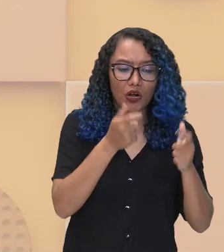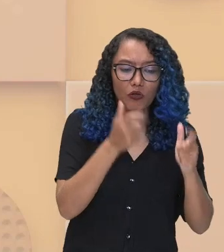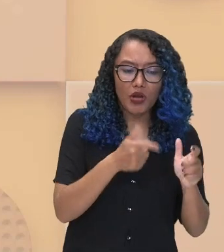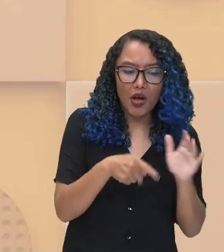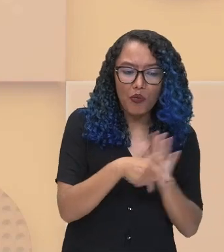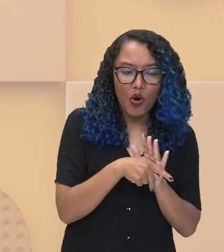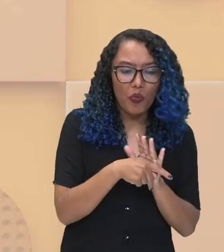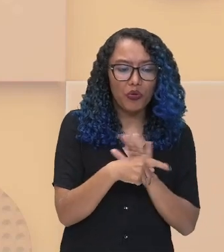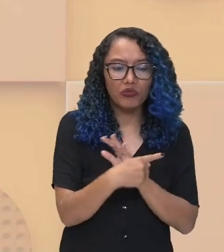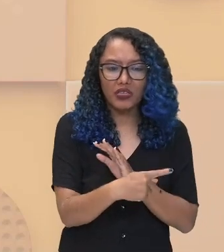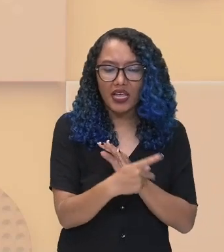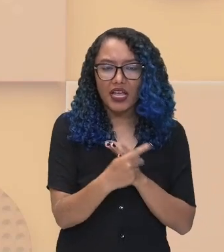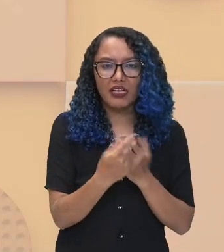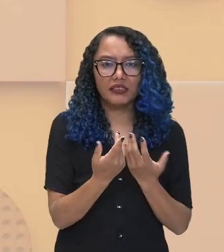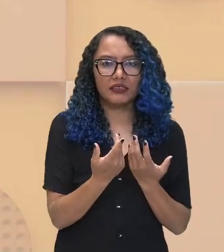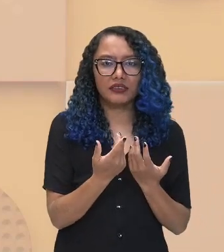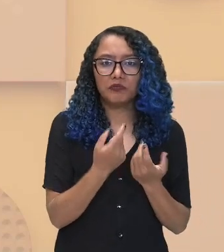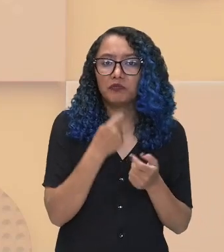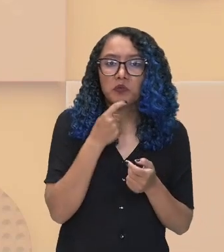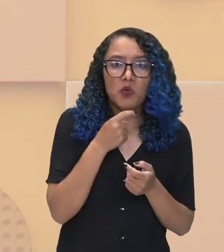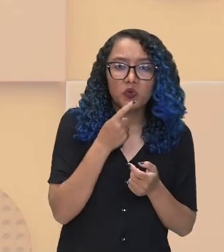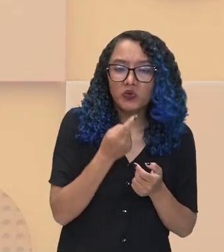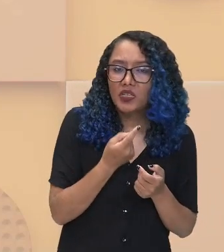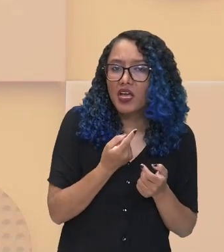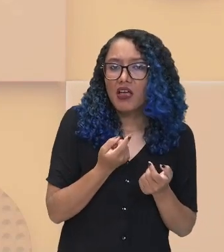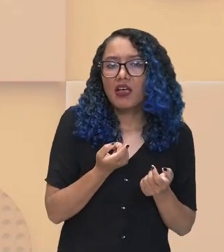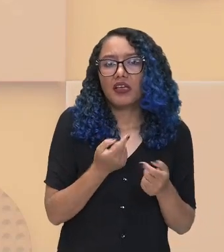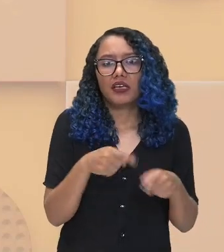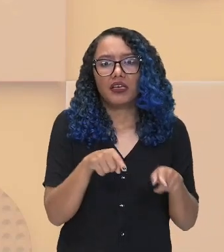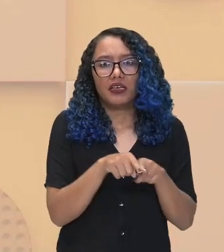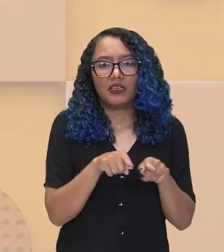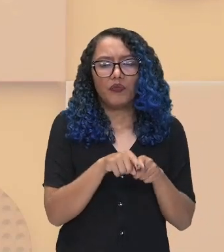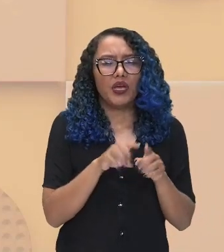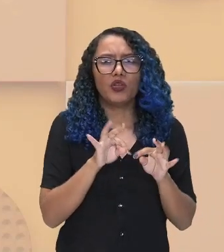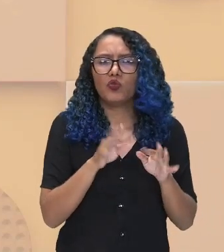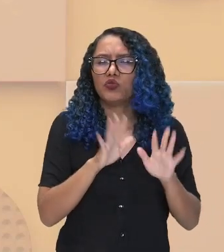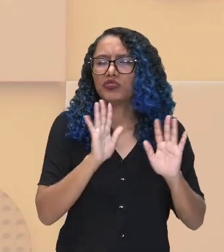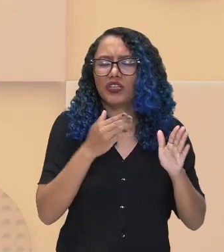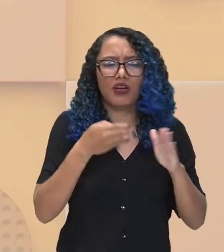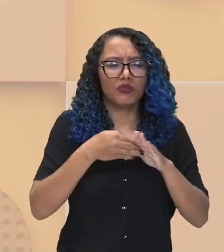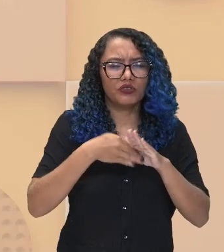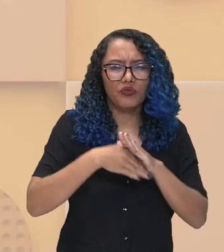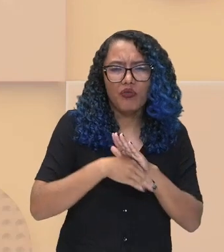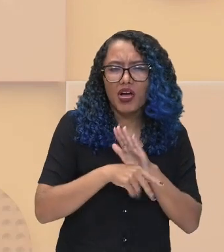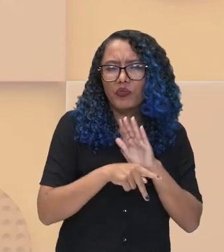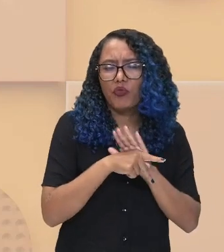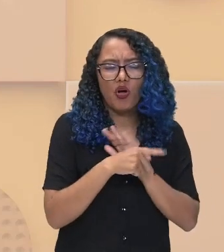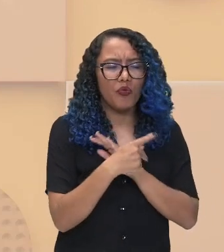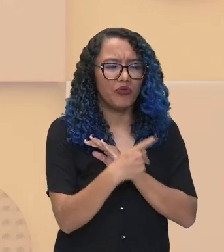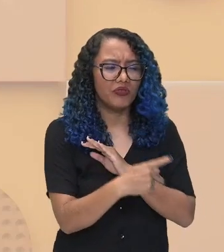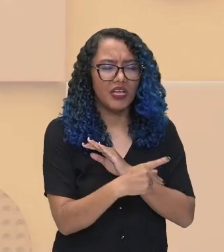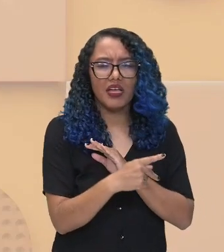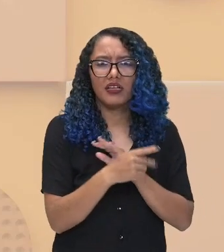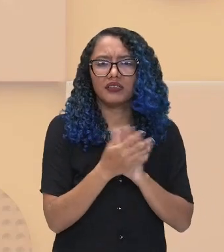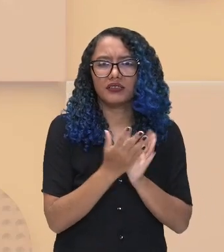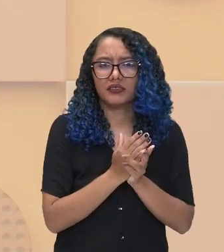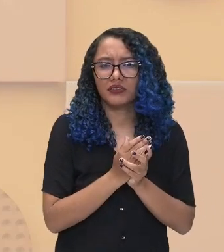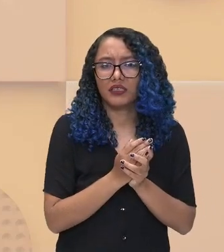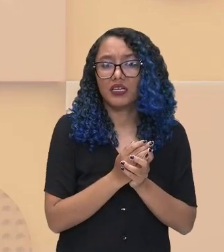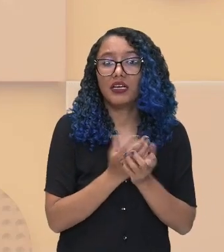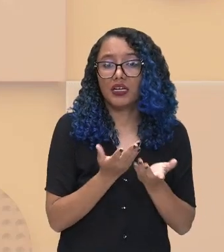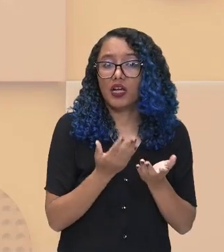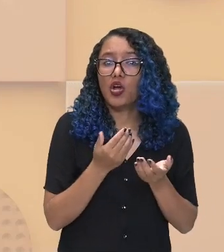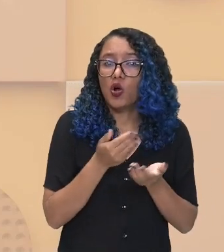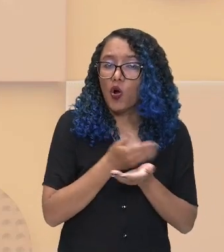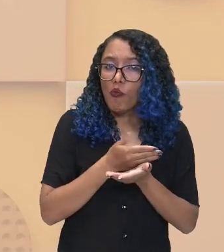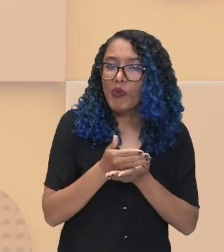tiveram acesso e também a tudo aquilo que eles estavam acostumados a obter, eles vão começar a entrar